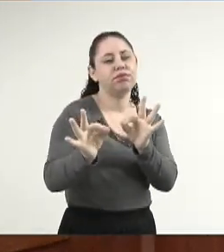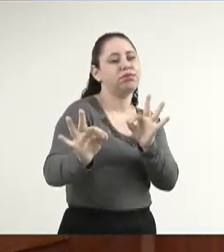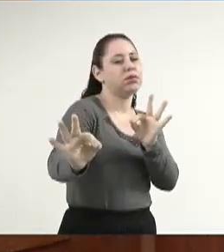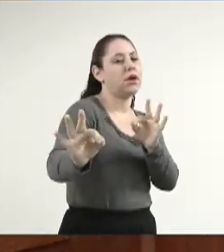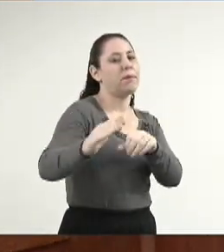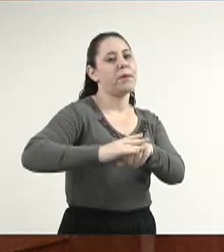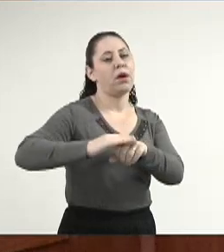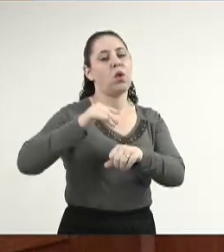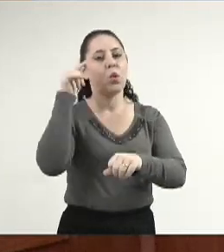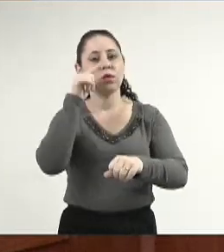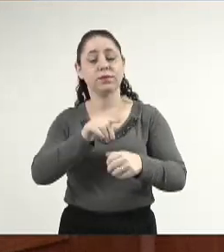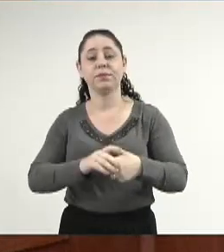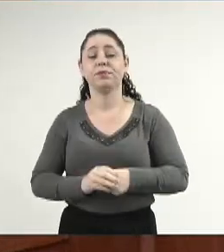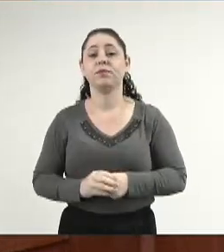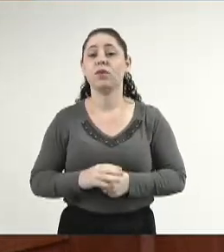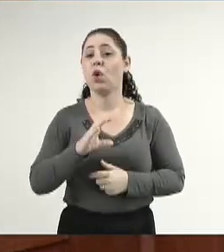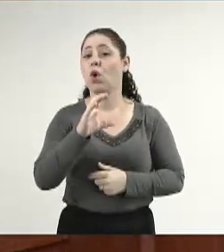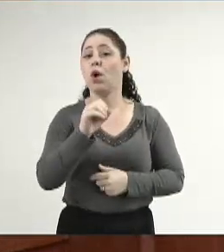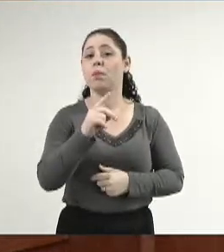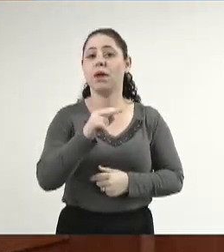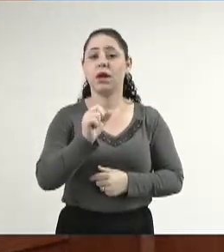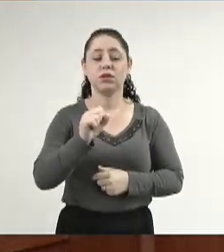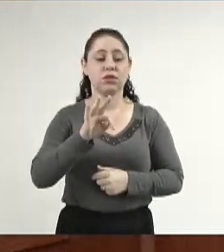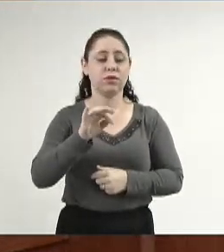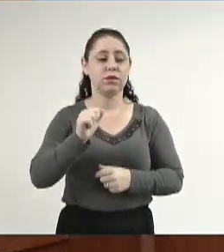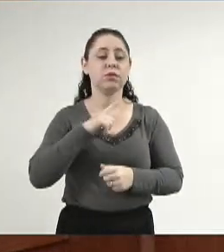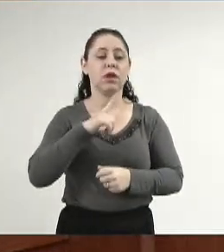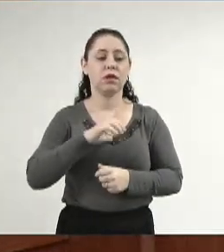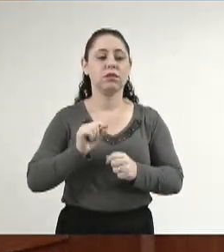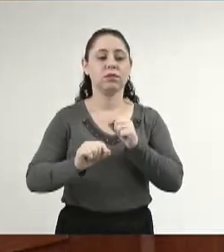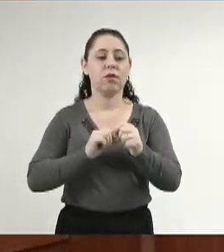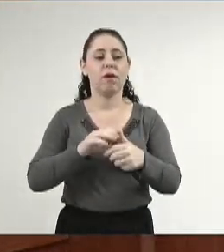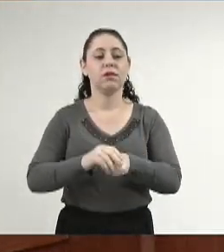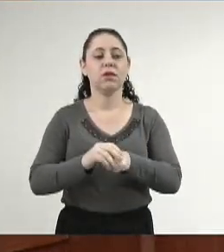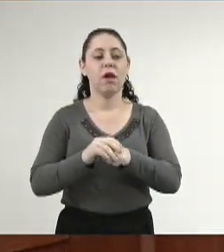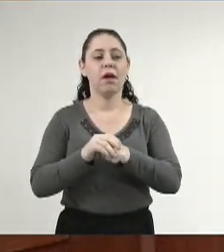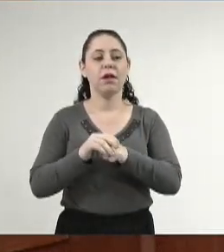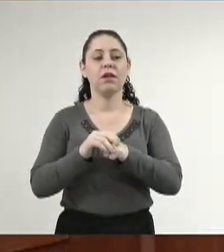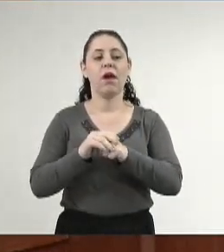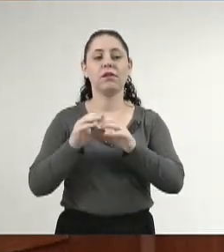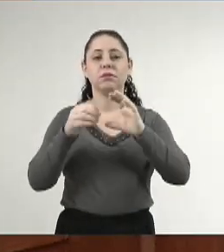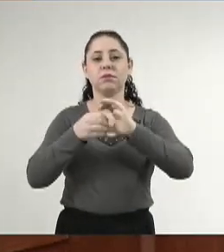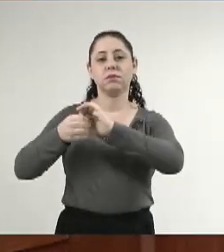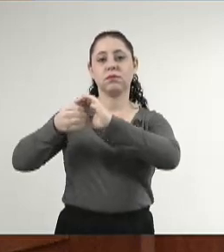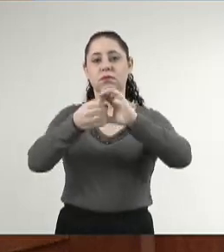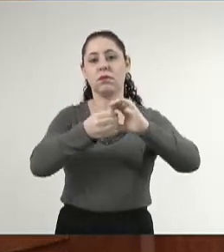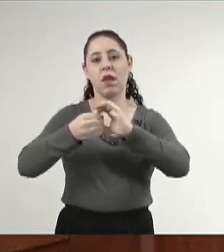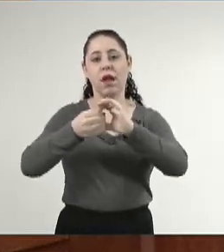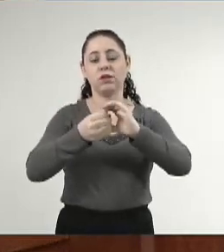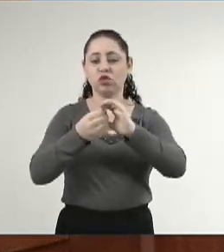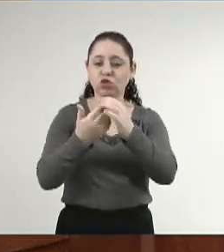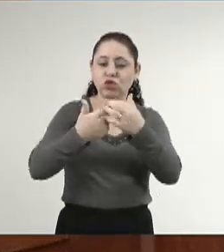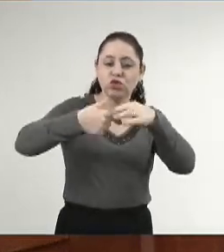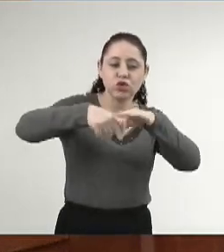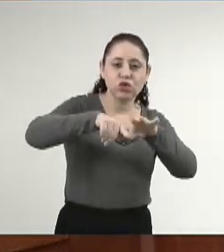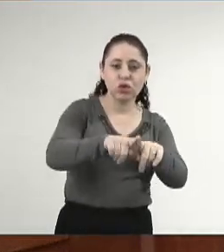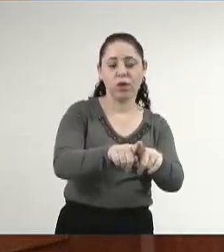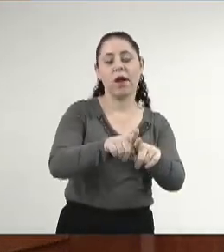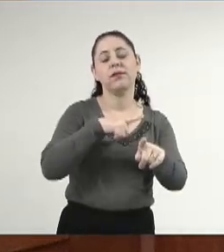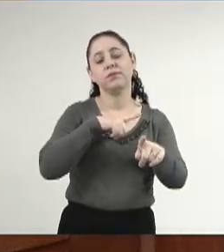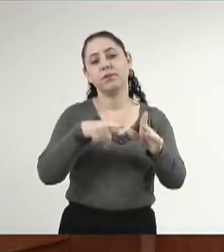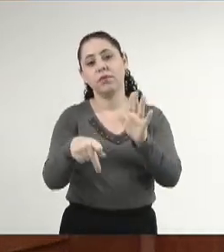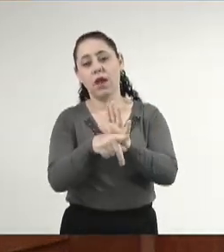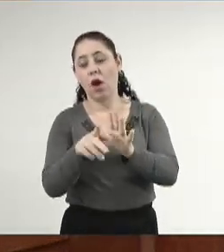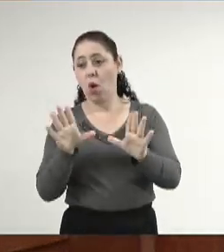mais longe. E o cooperativismo, ele tem essa filosofia, em nome de um bem comum, juntar várias pessoas,